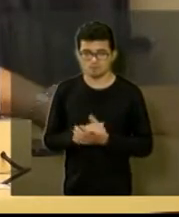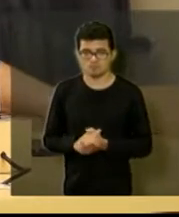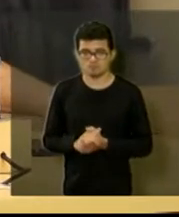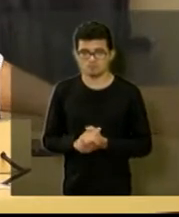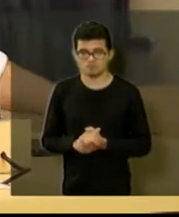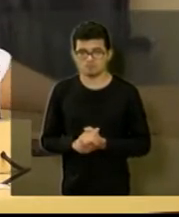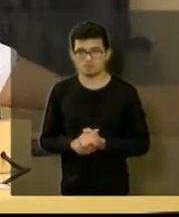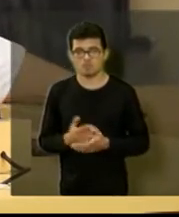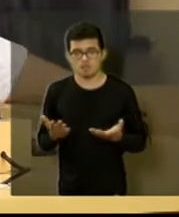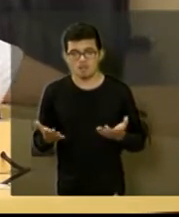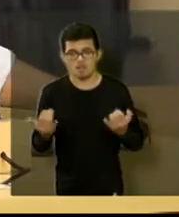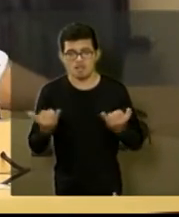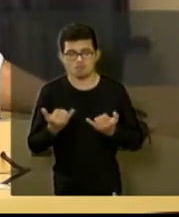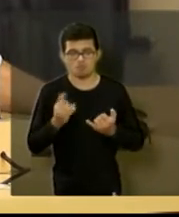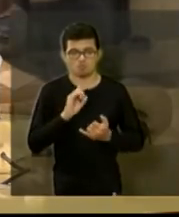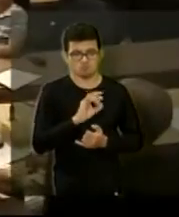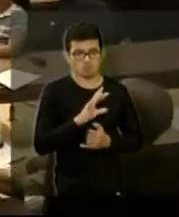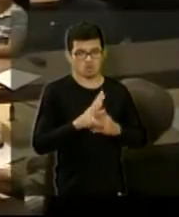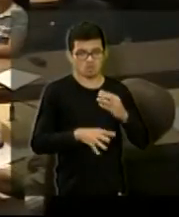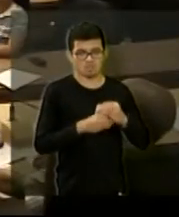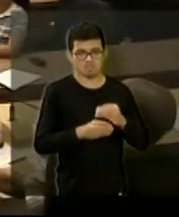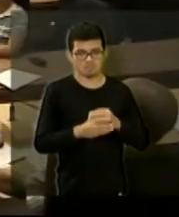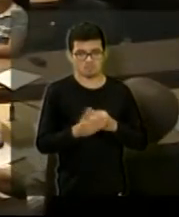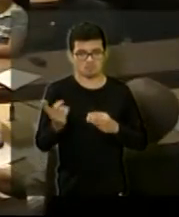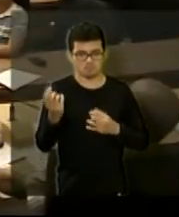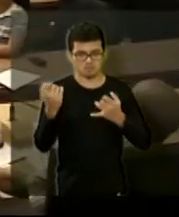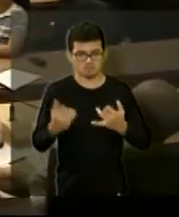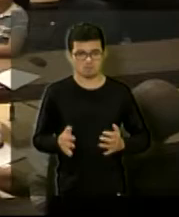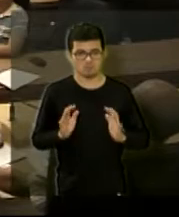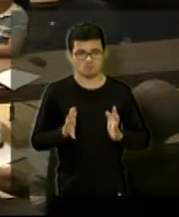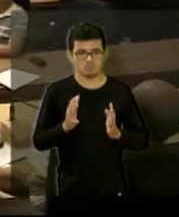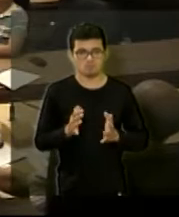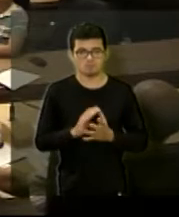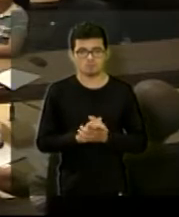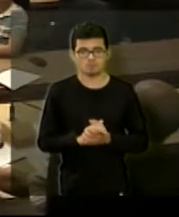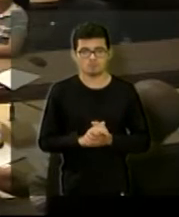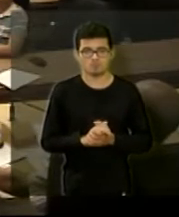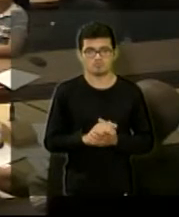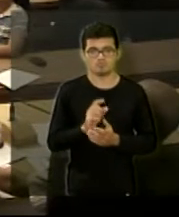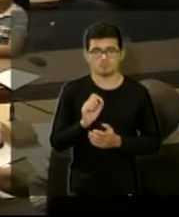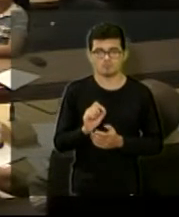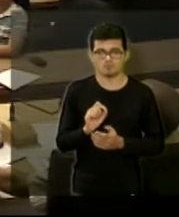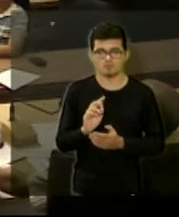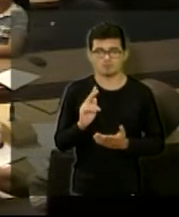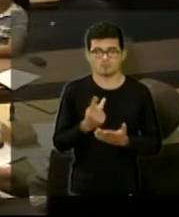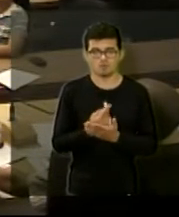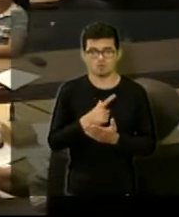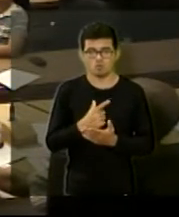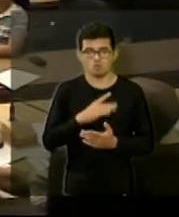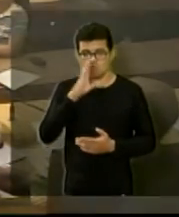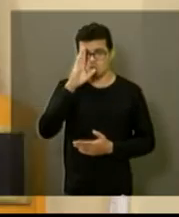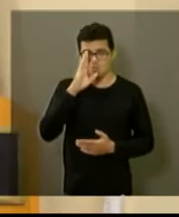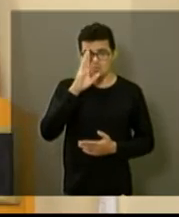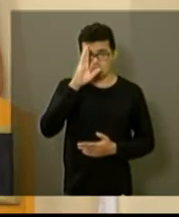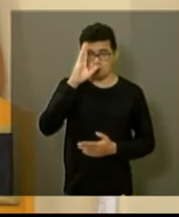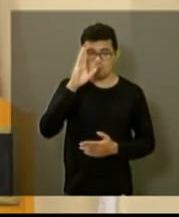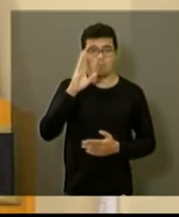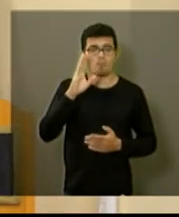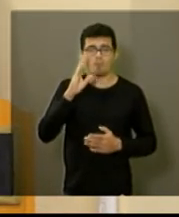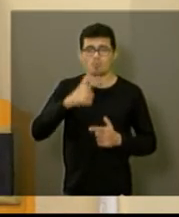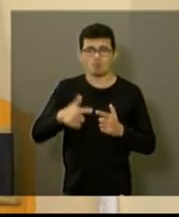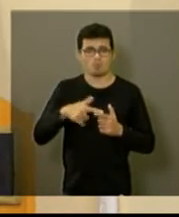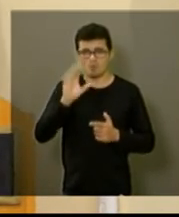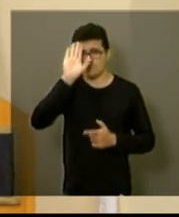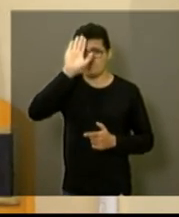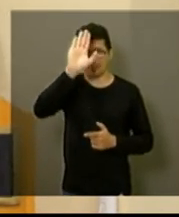a informação acrescentando até o que o Pifer já comentou qual que o problema central ali da região do Selme Day o